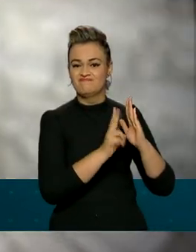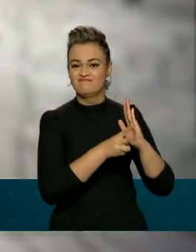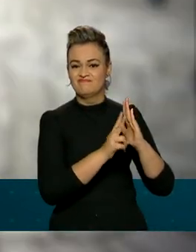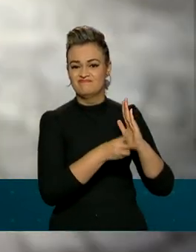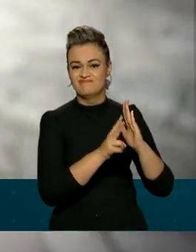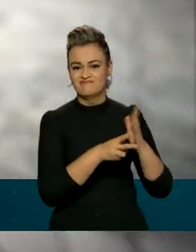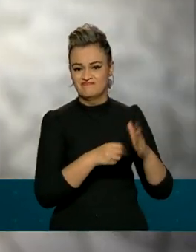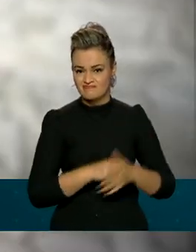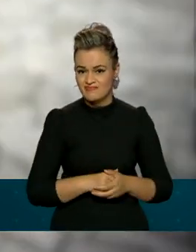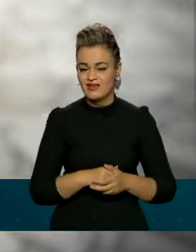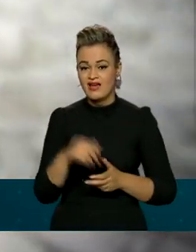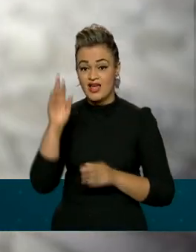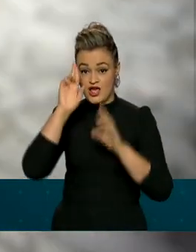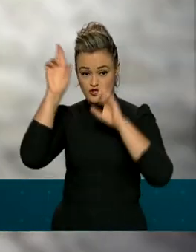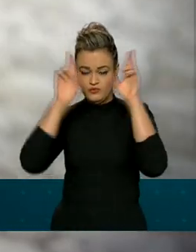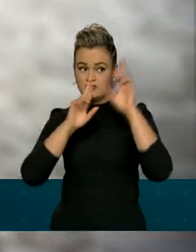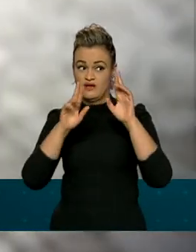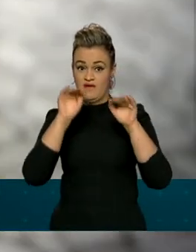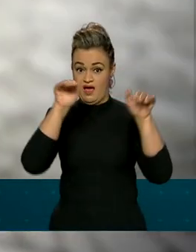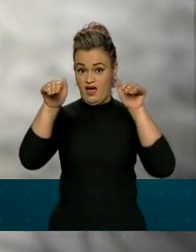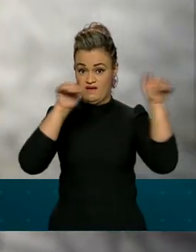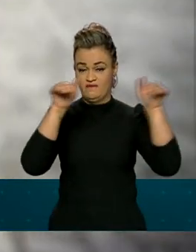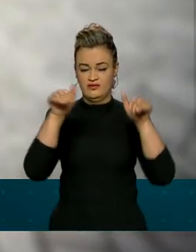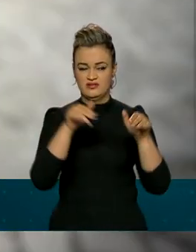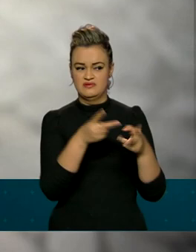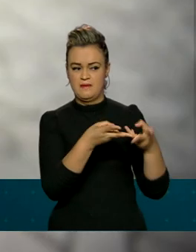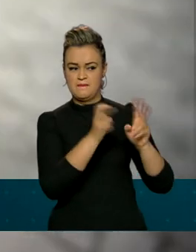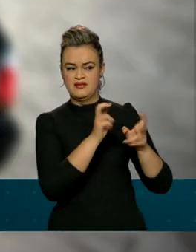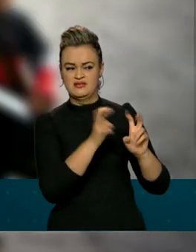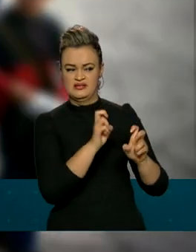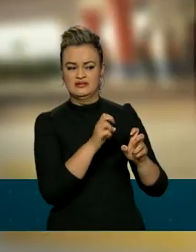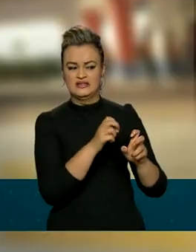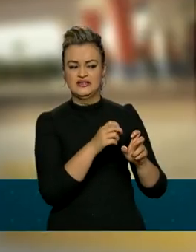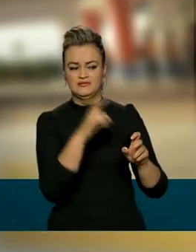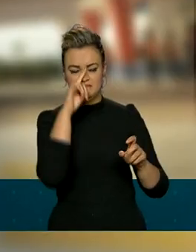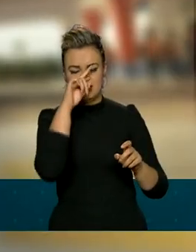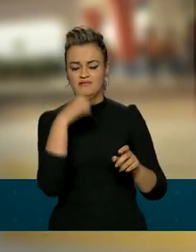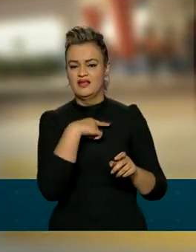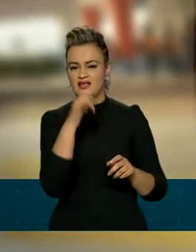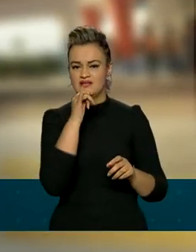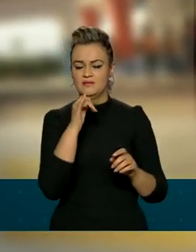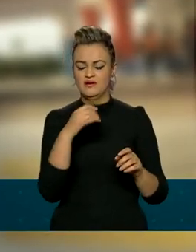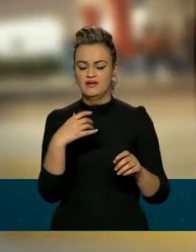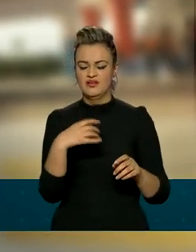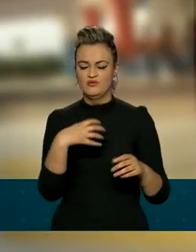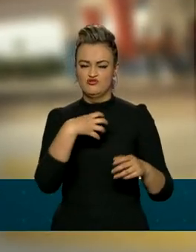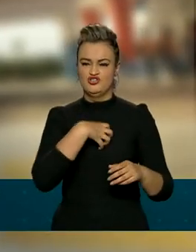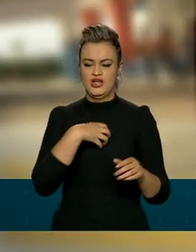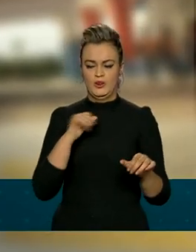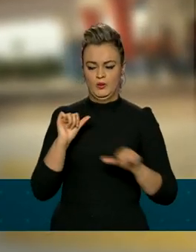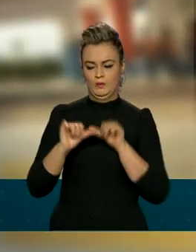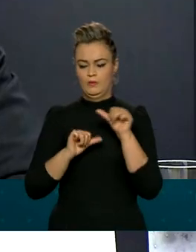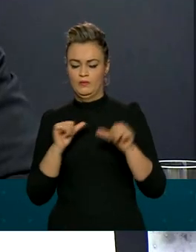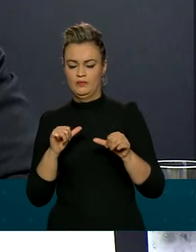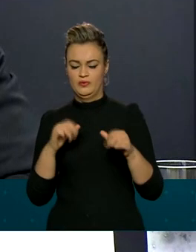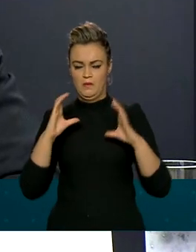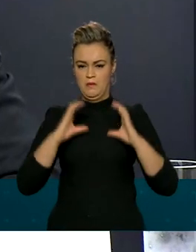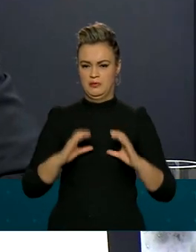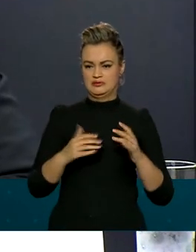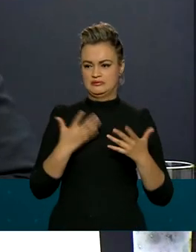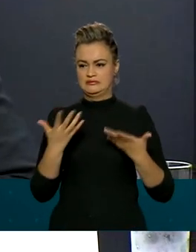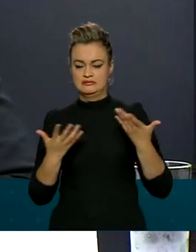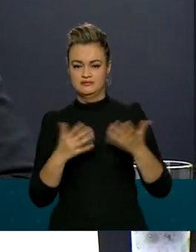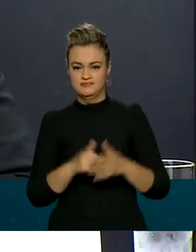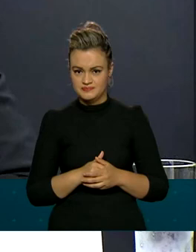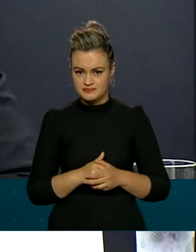casa. As autoridades alertam para os sinais que podem indicar perigo, como mudança no comportamento das crianças. A escola